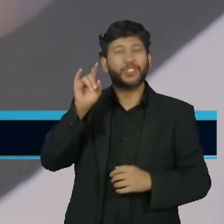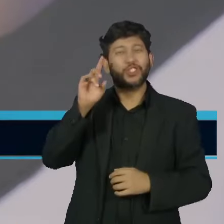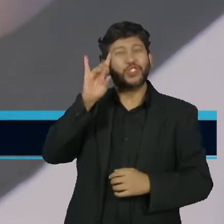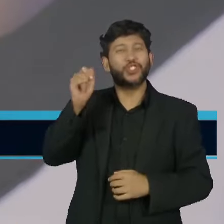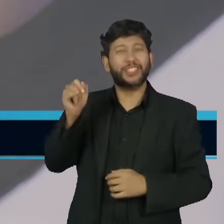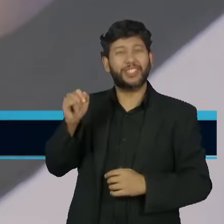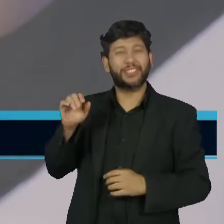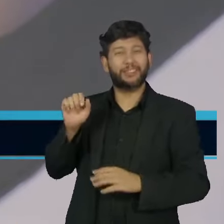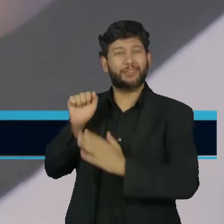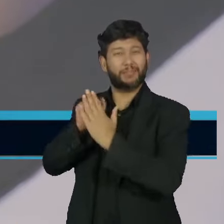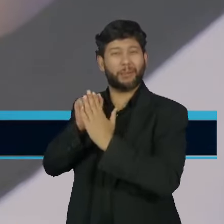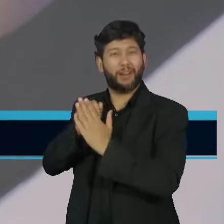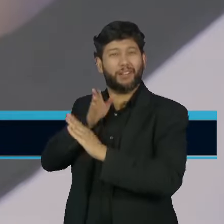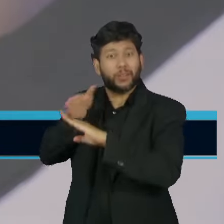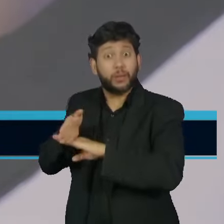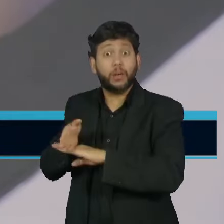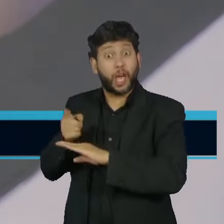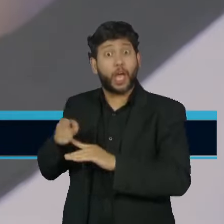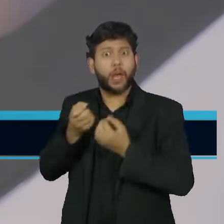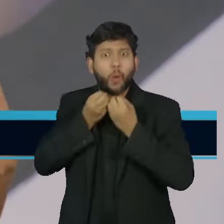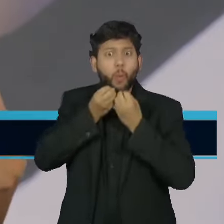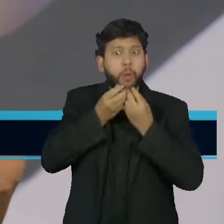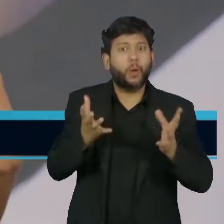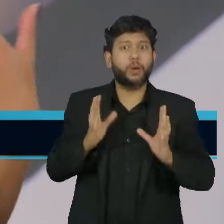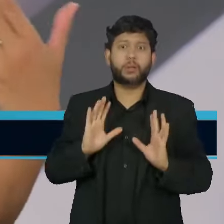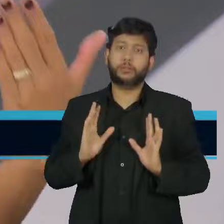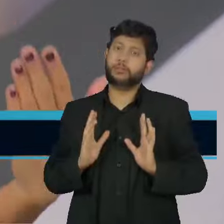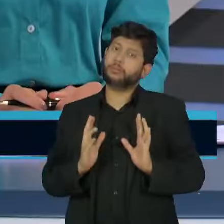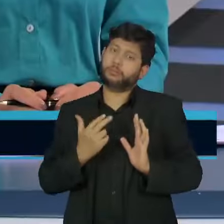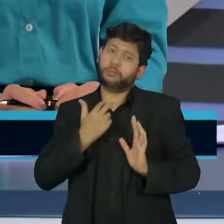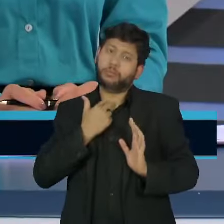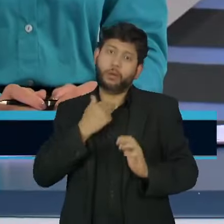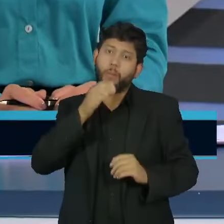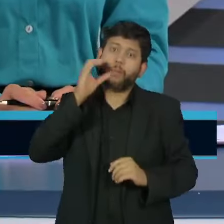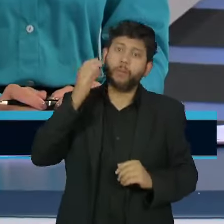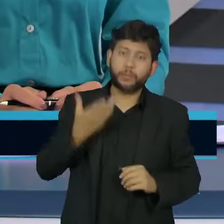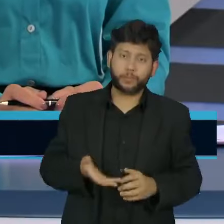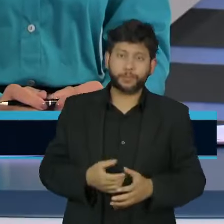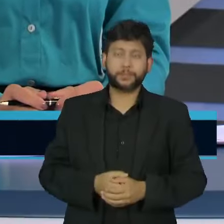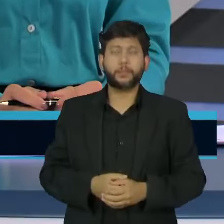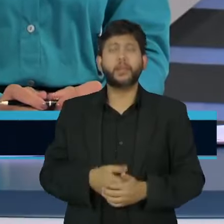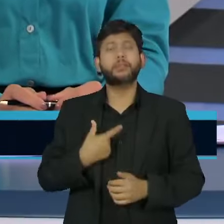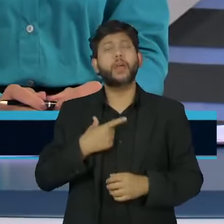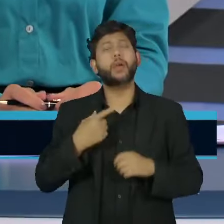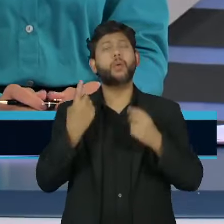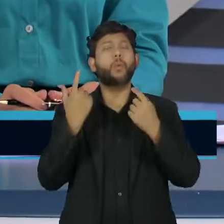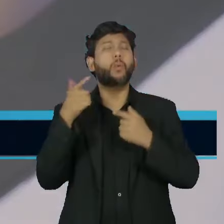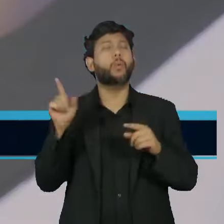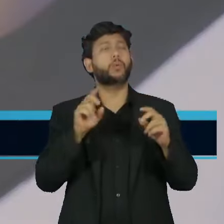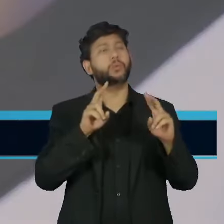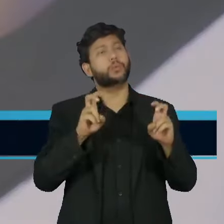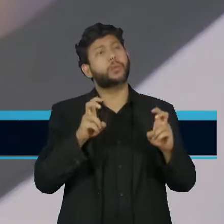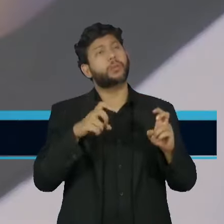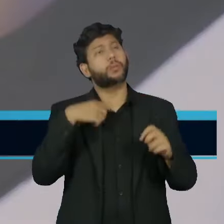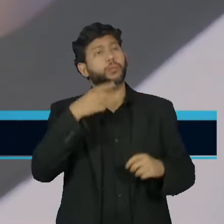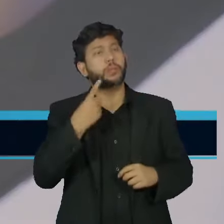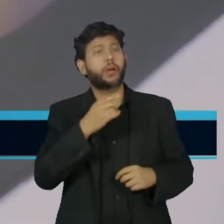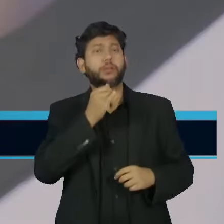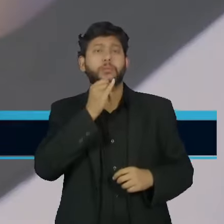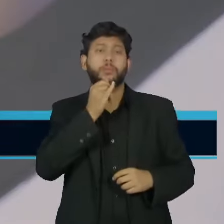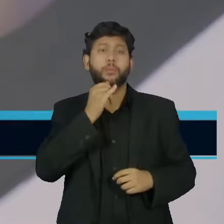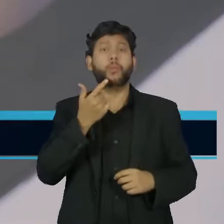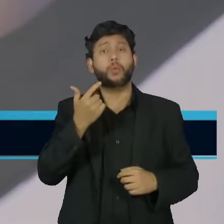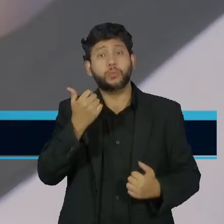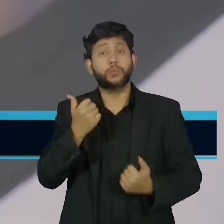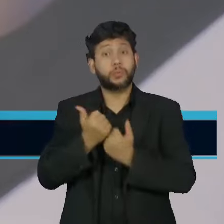busca e apreensão. Tem uma controvérsia aí para se novas etapas que atingem ele ou outros deputados, como prisão, por exemplo,